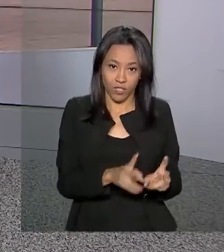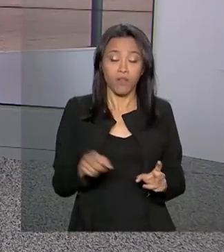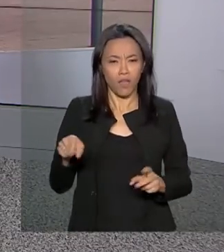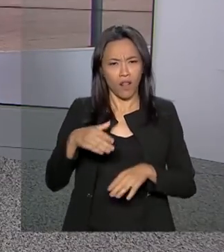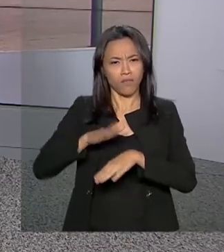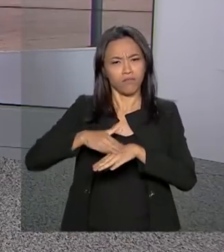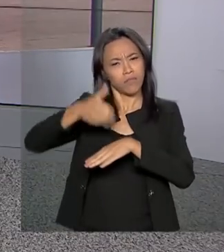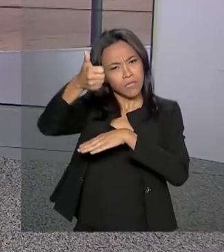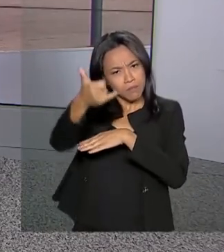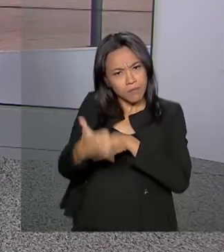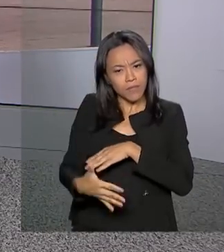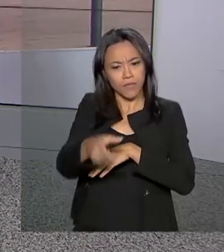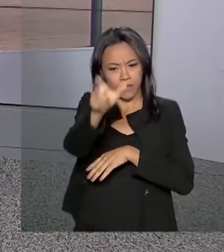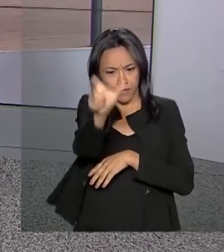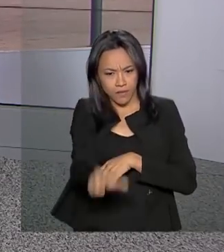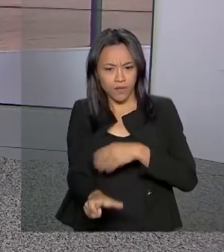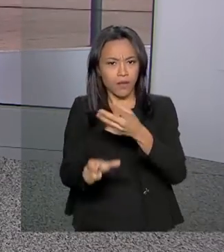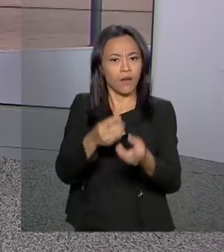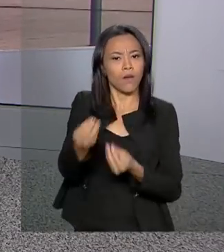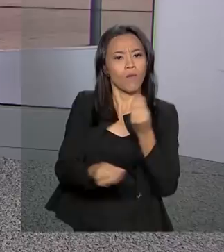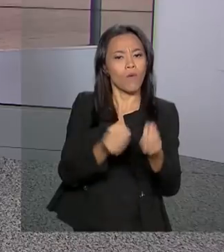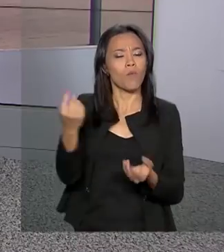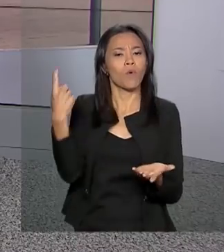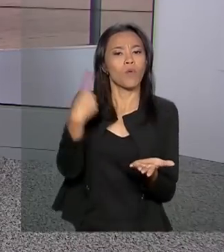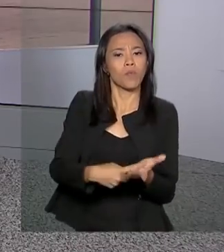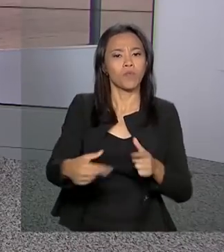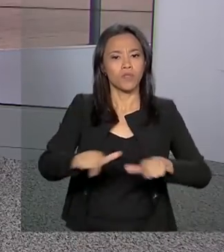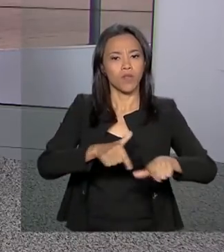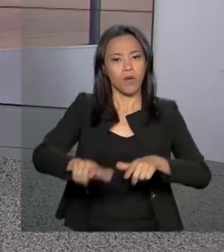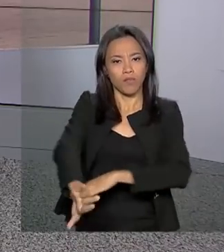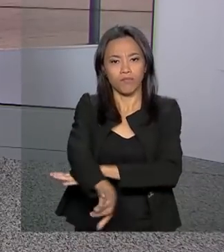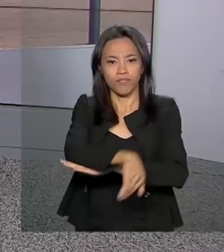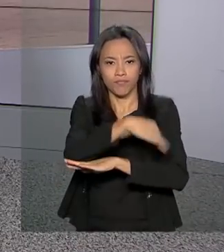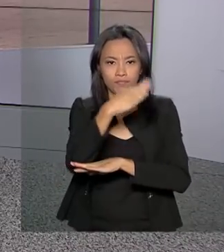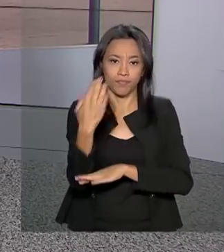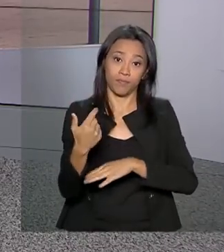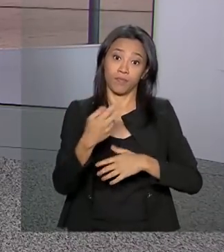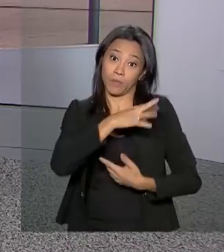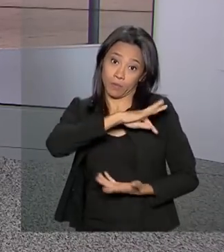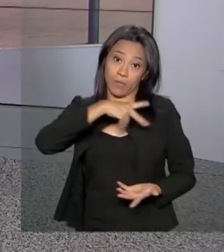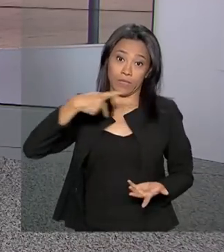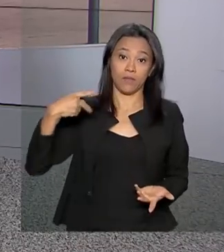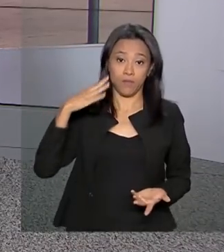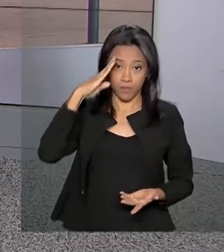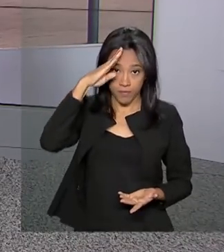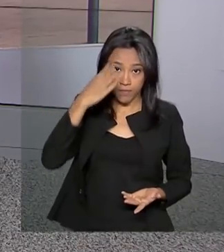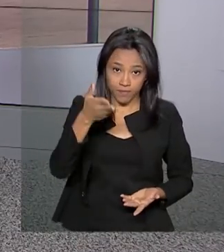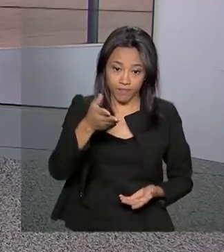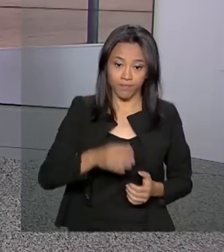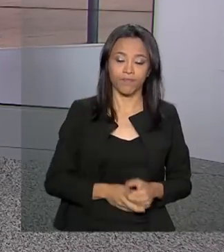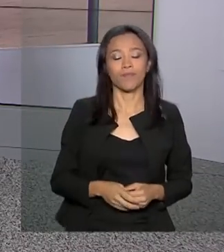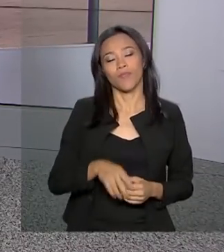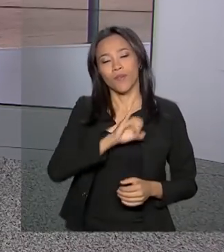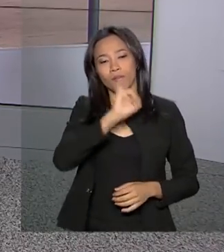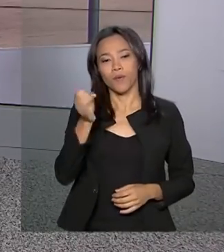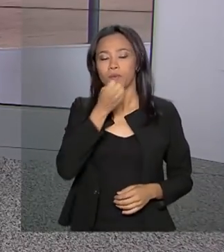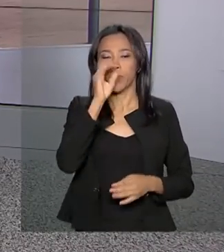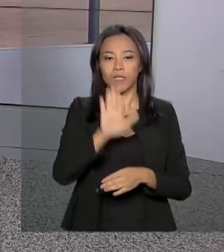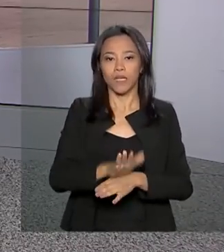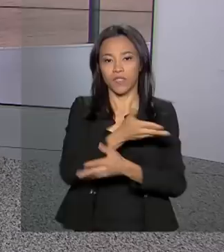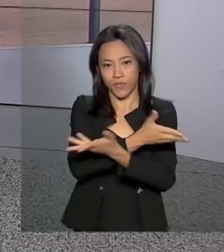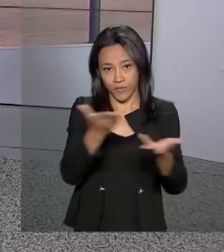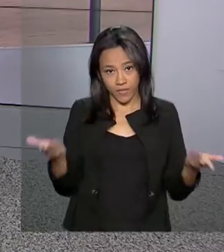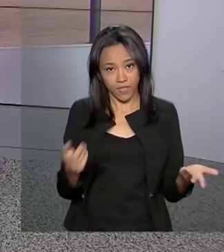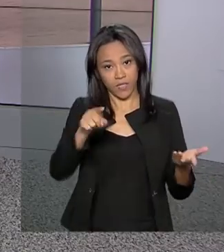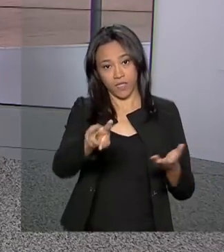essa e outras informações sobre a agenda do presidente. Oi Luana, boa tarde para você. Olá Roberto, boa tarde. Boa tarde a todos que